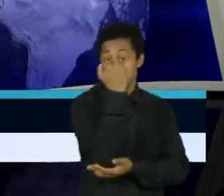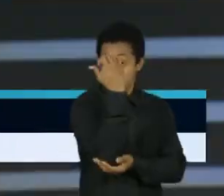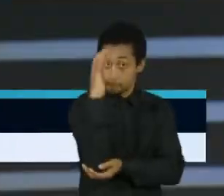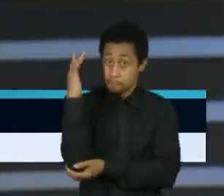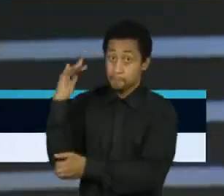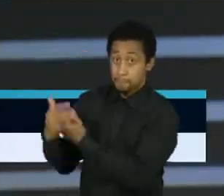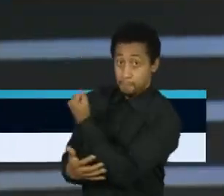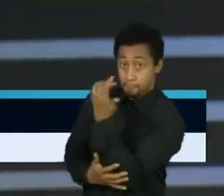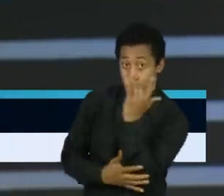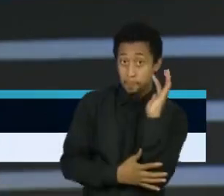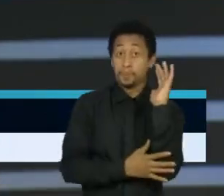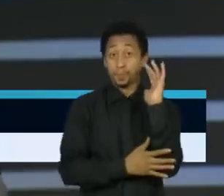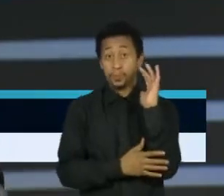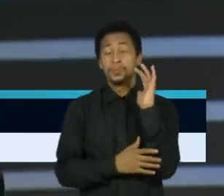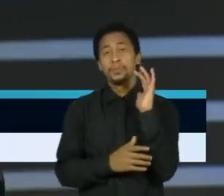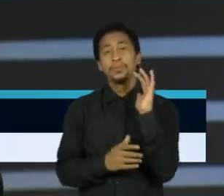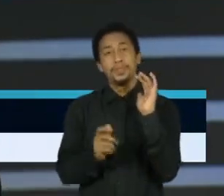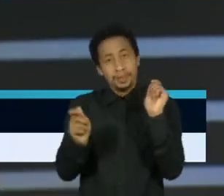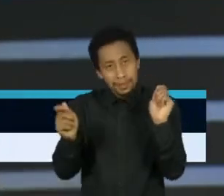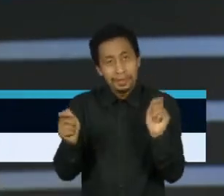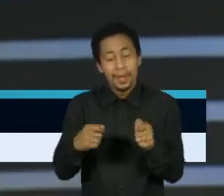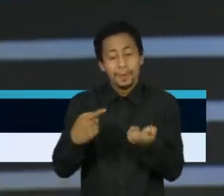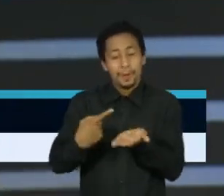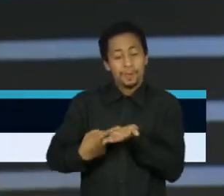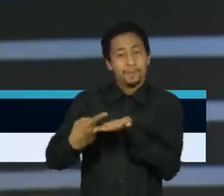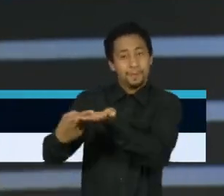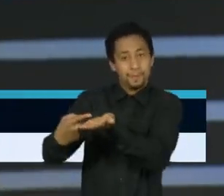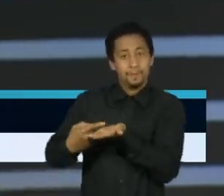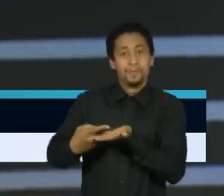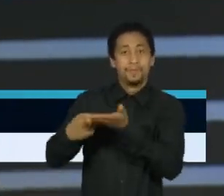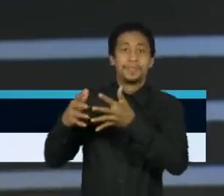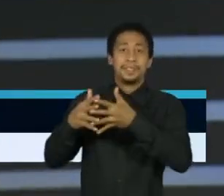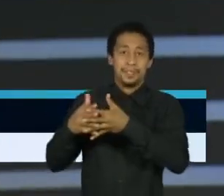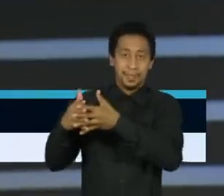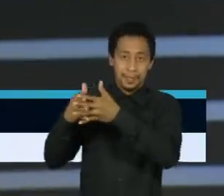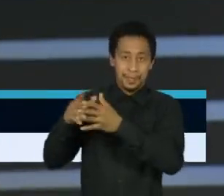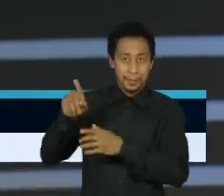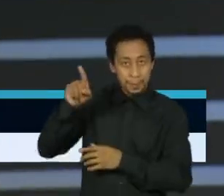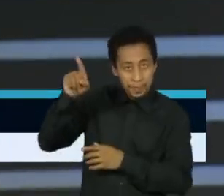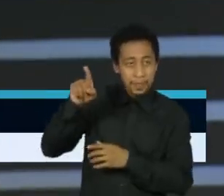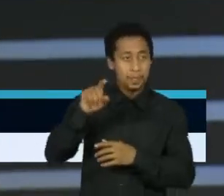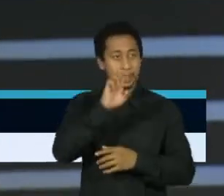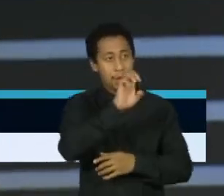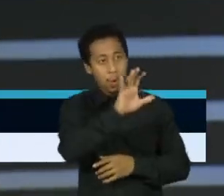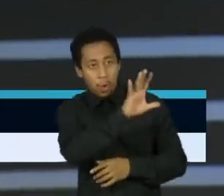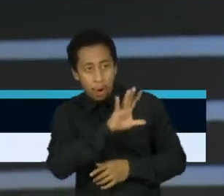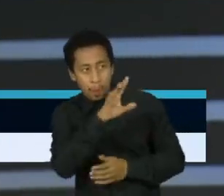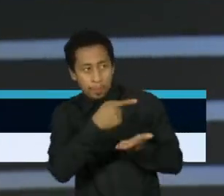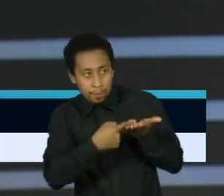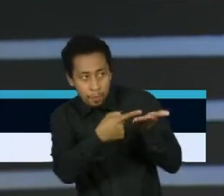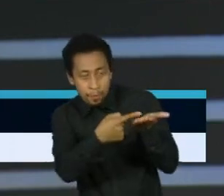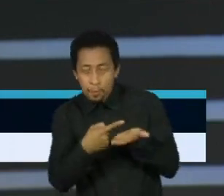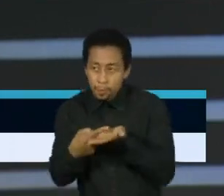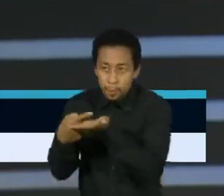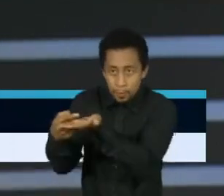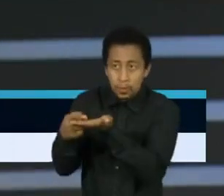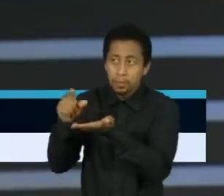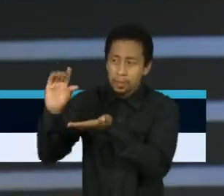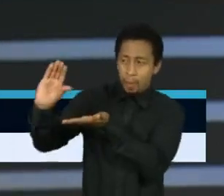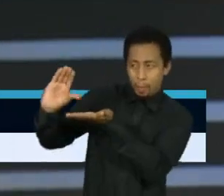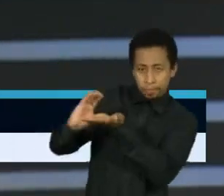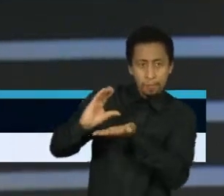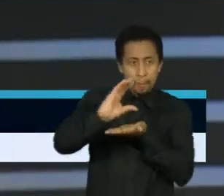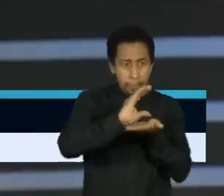negociados com essas potências desenvolvidas de um lado,